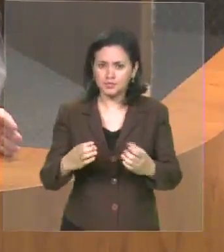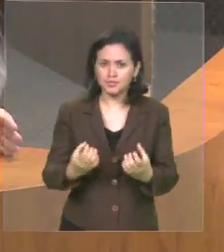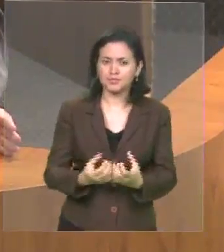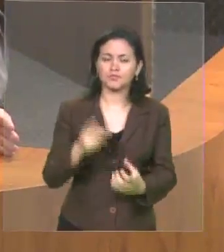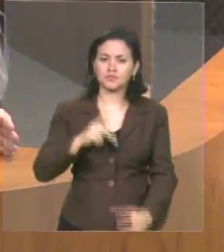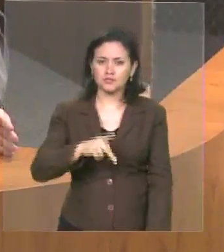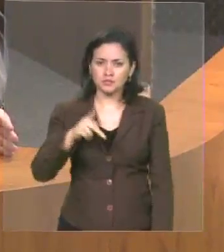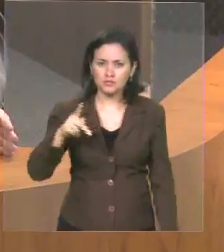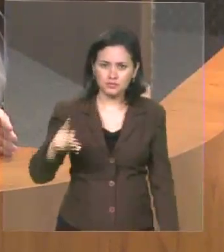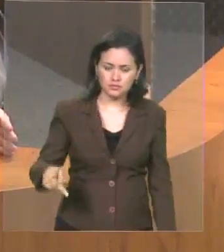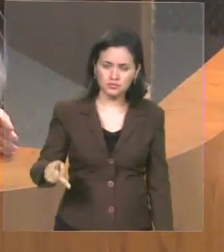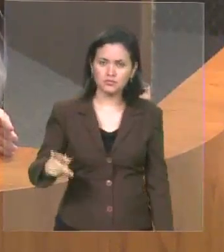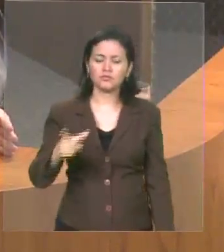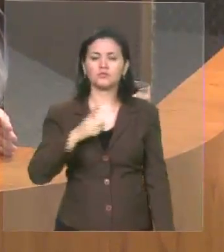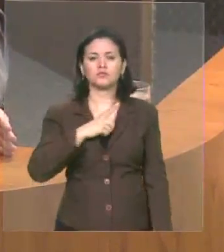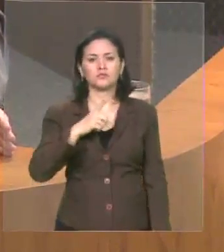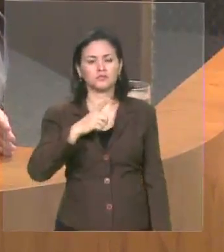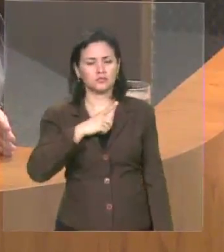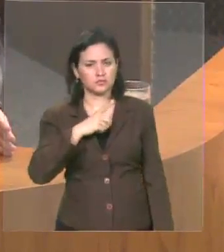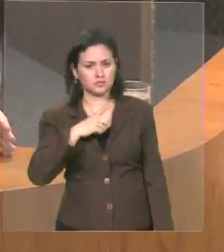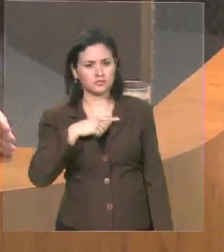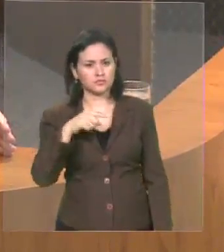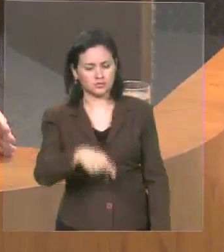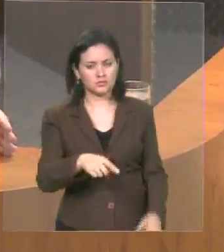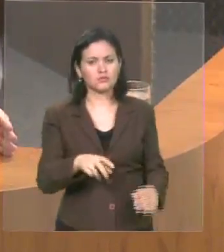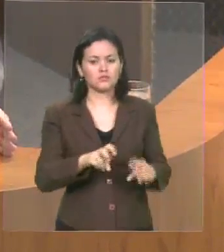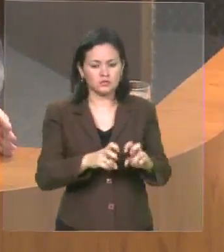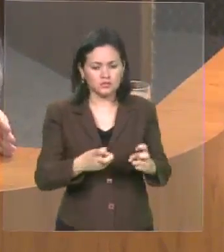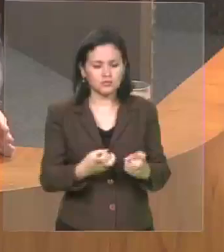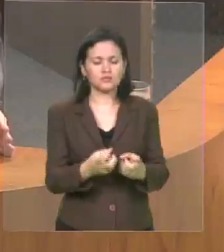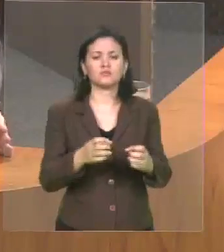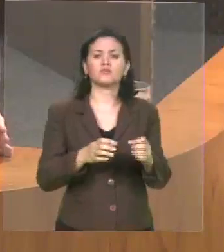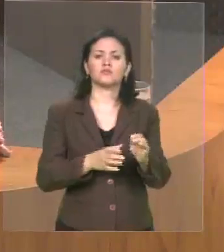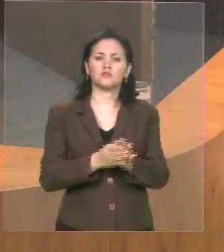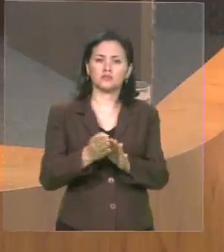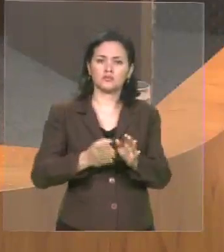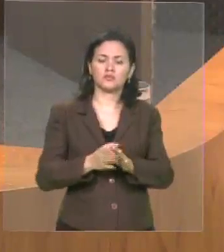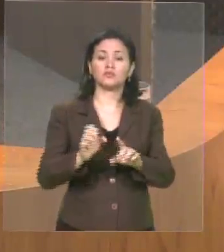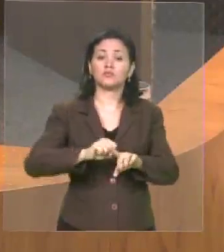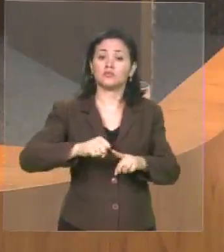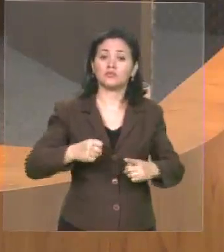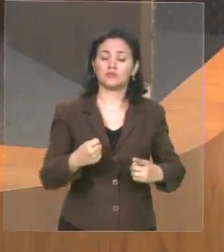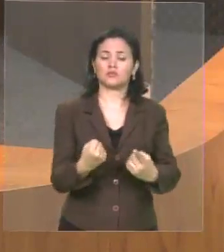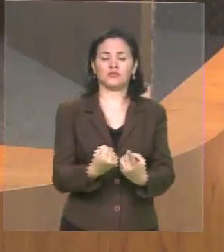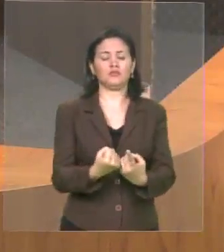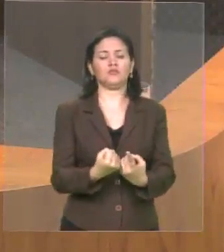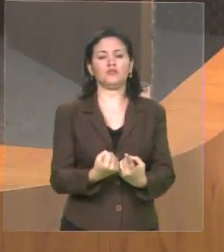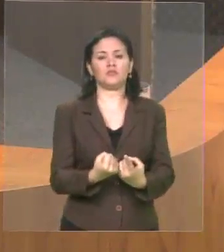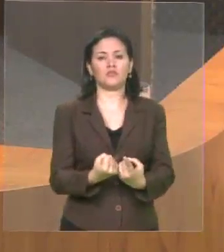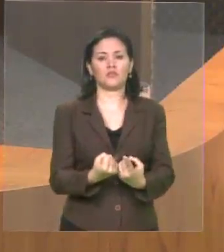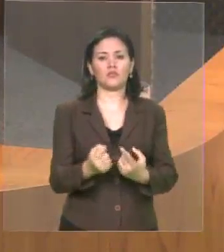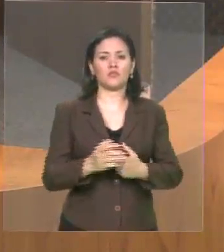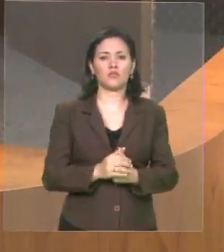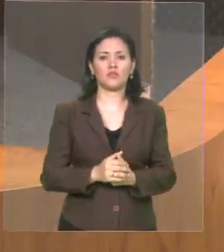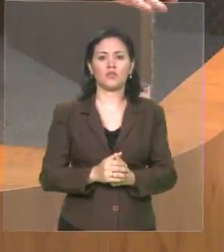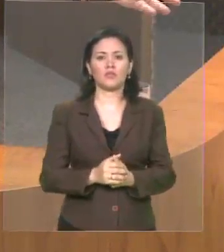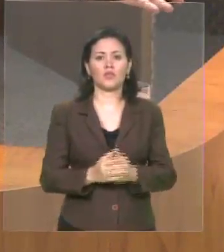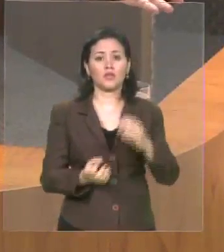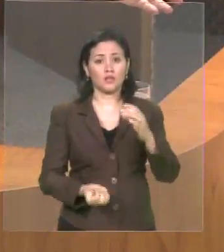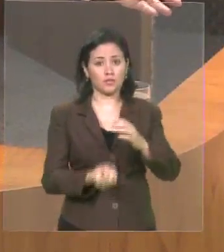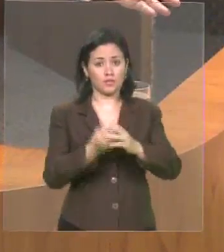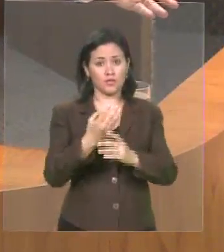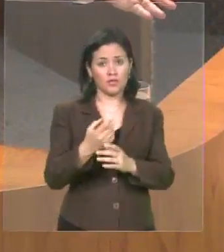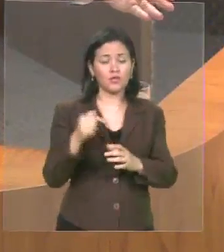professores têm assento no Conselho, os estudantes têm assento no Conselho, a sociedade têm assento no Conselho, que para entrar em vigor essa lei, o Conselho